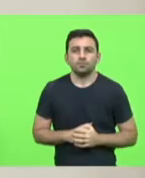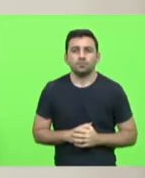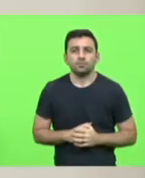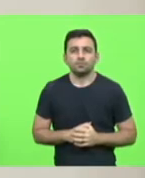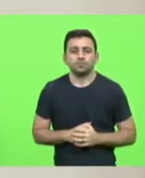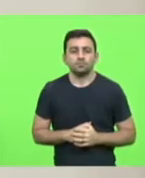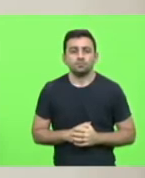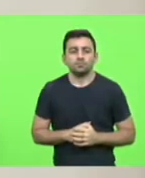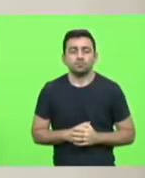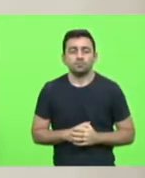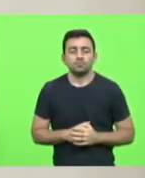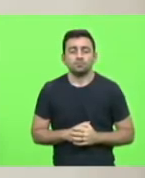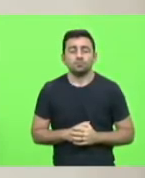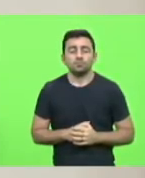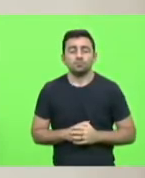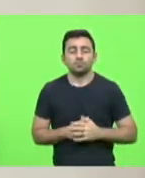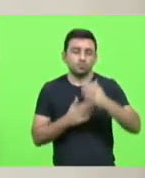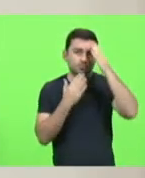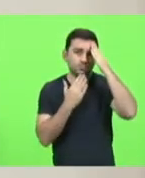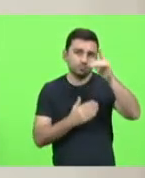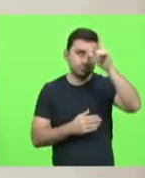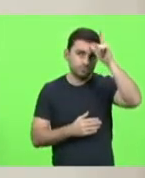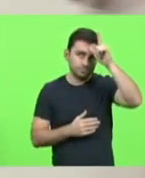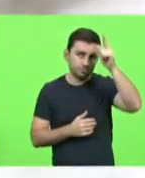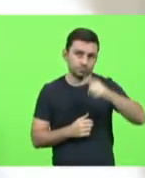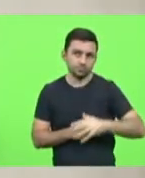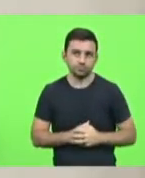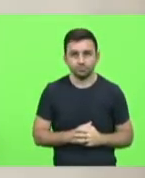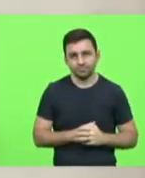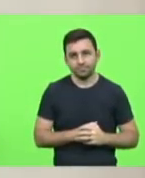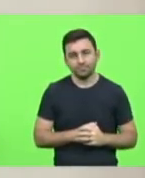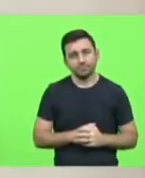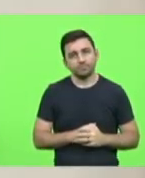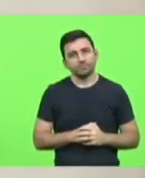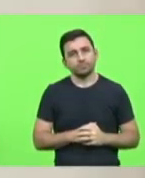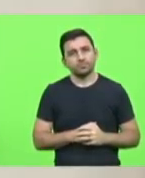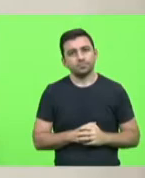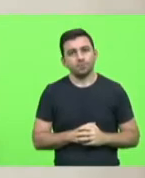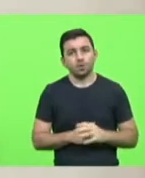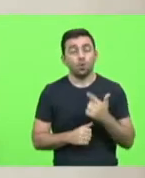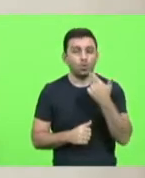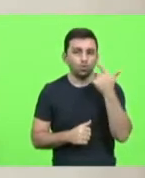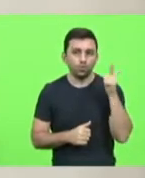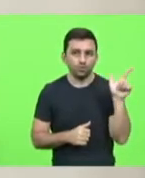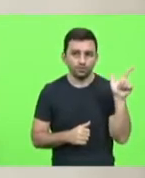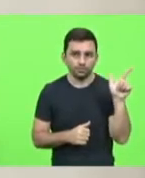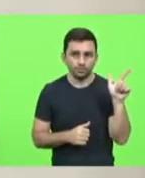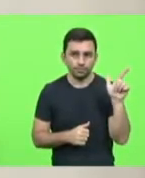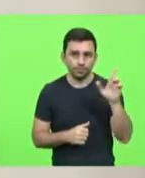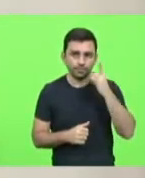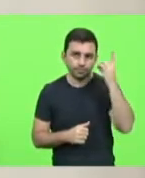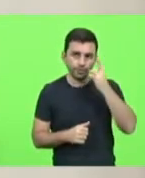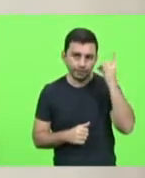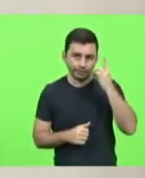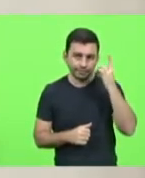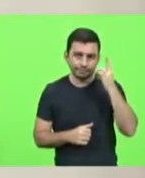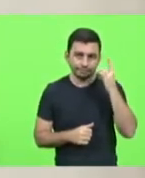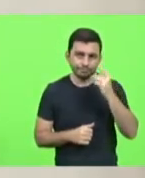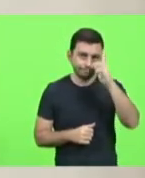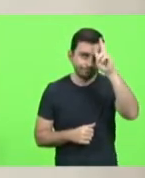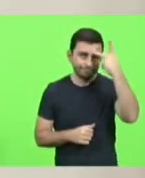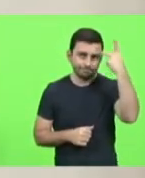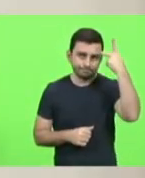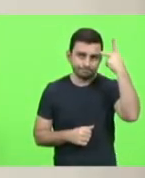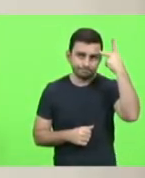Obrigado, deputado Sargento Lima. Próxima deputada a usar a tribuna será a Paulinha, deputada Paulinha. A